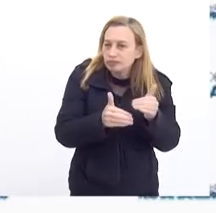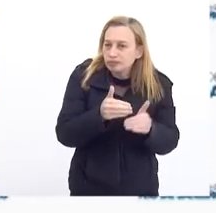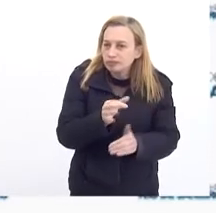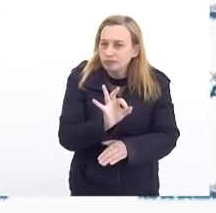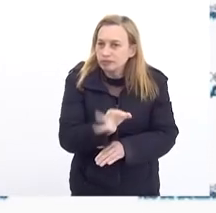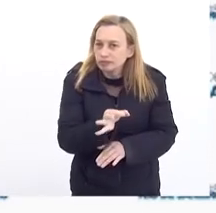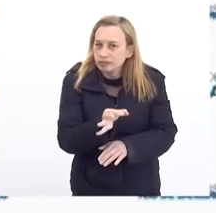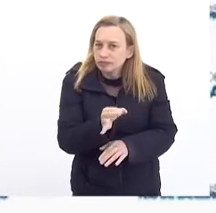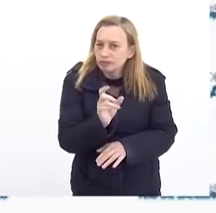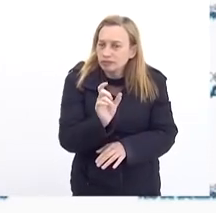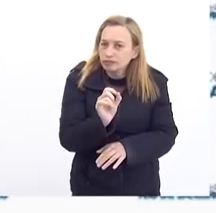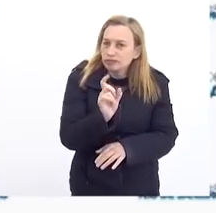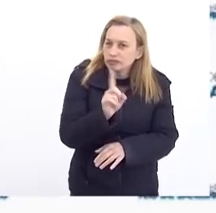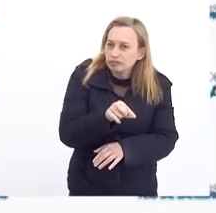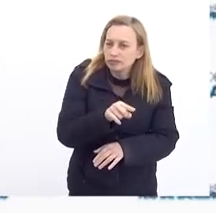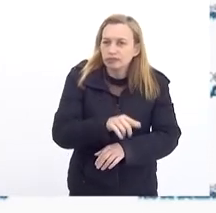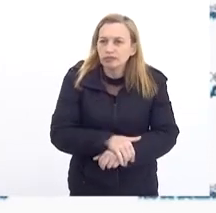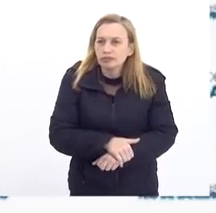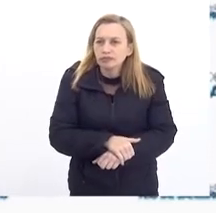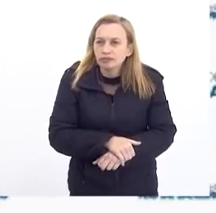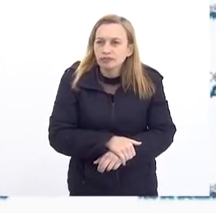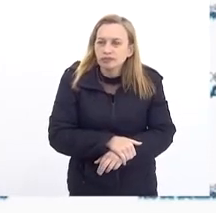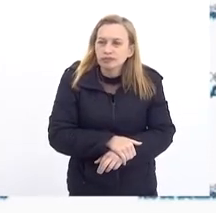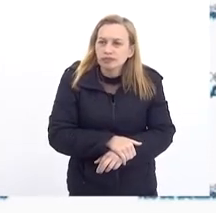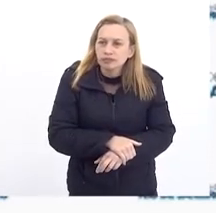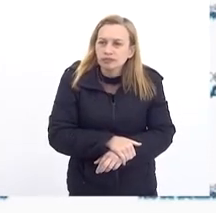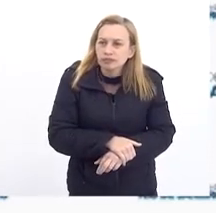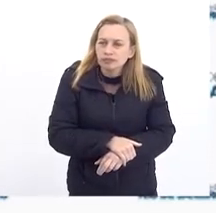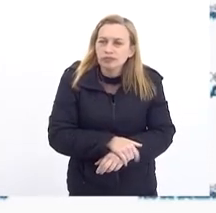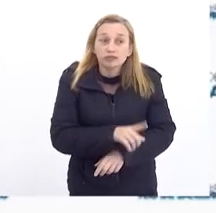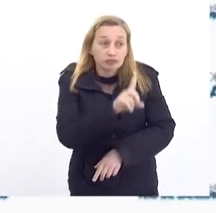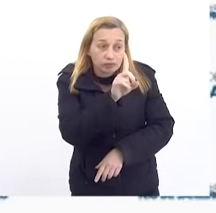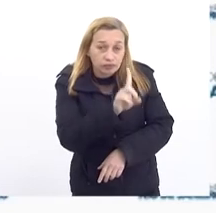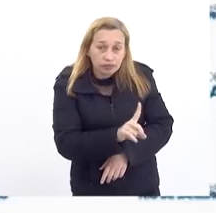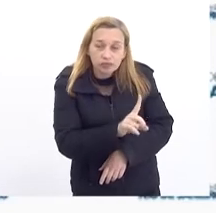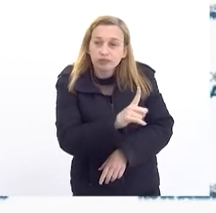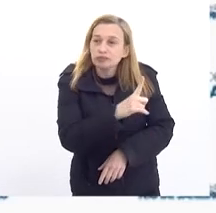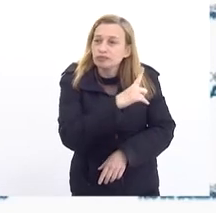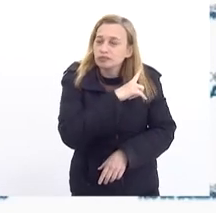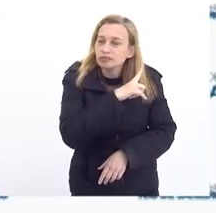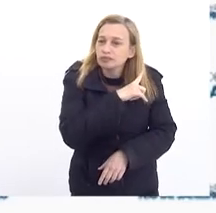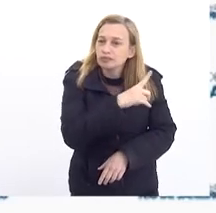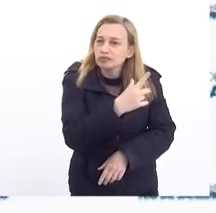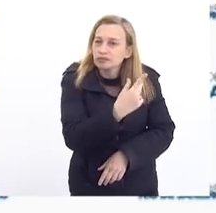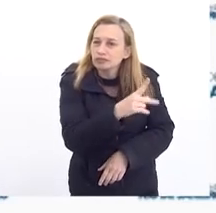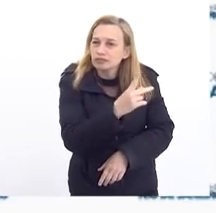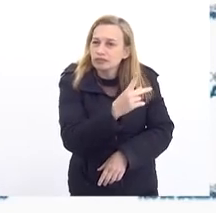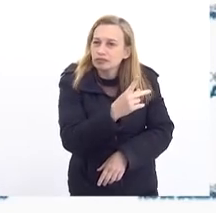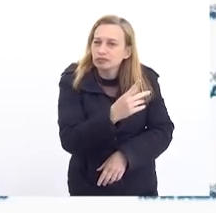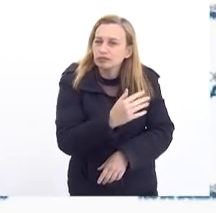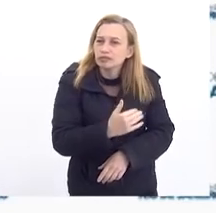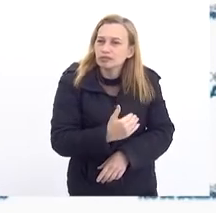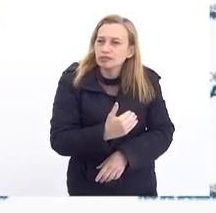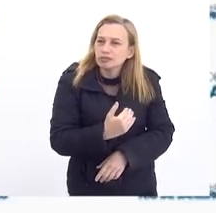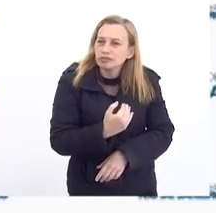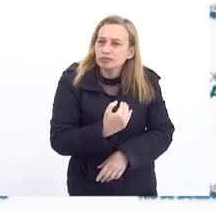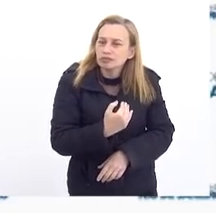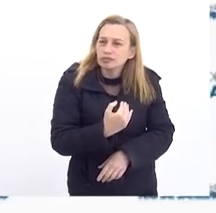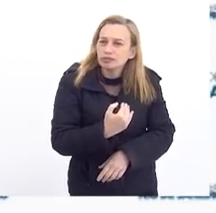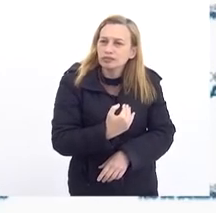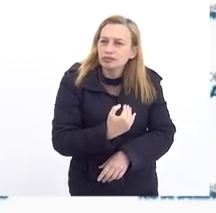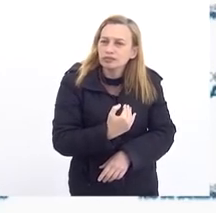Que é Altua Eles têm O direito De Recorrer Então